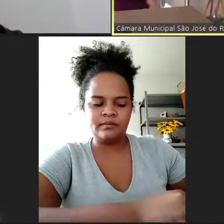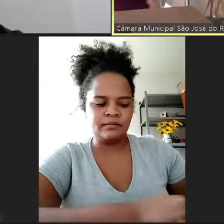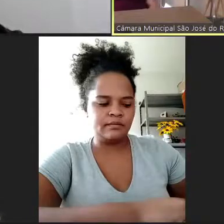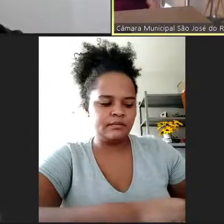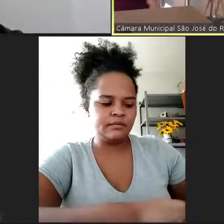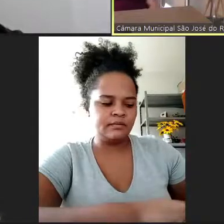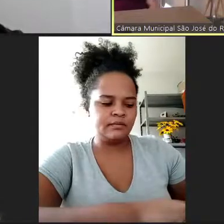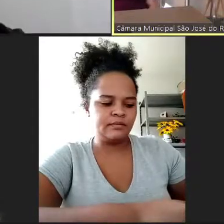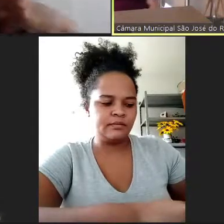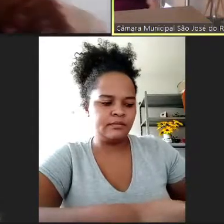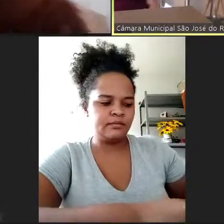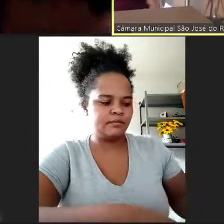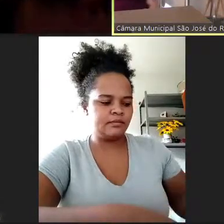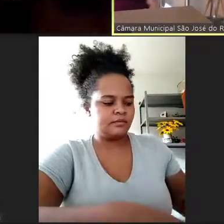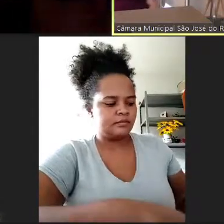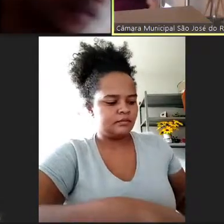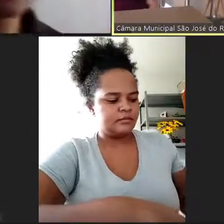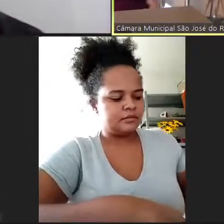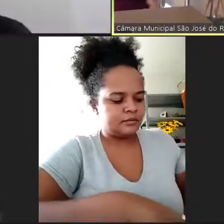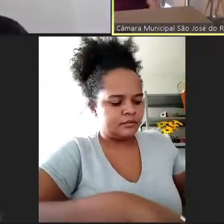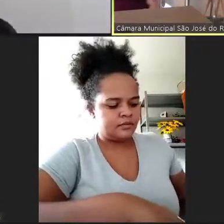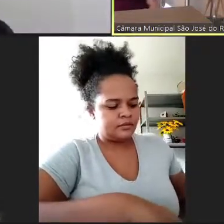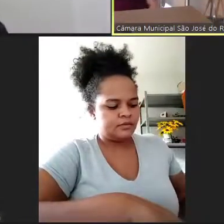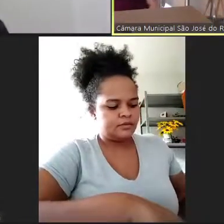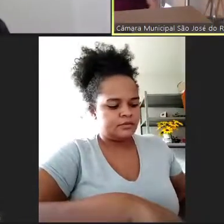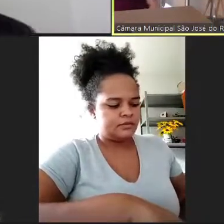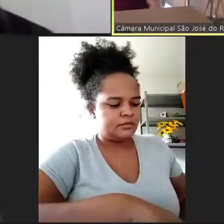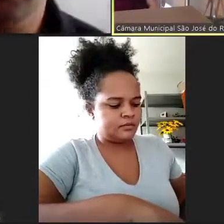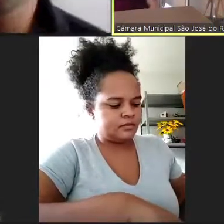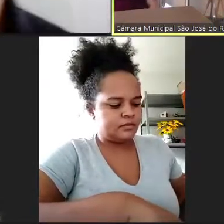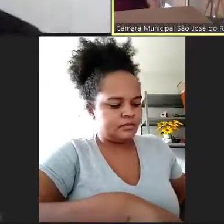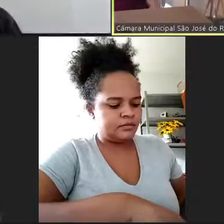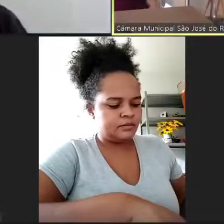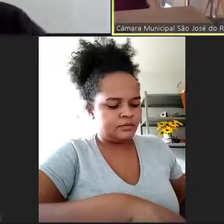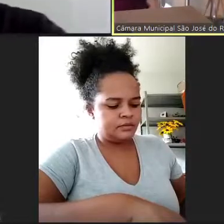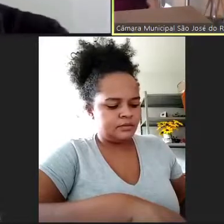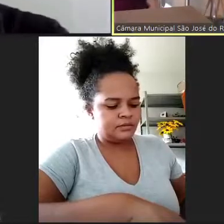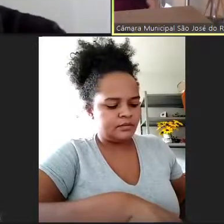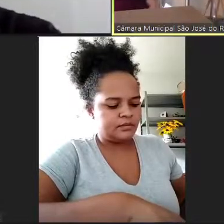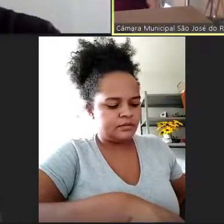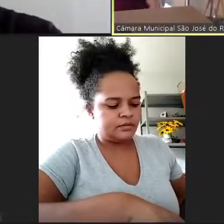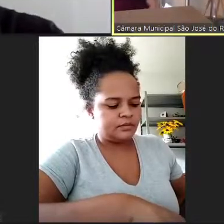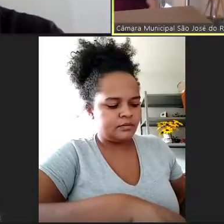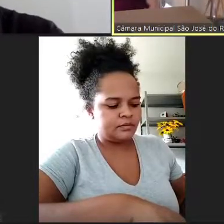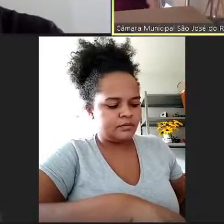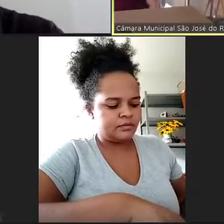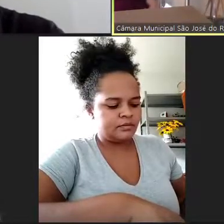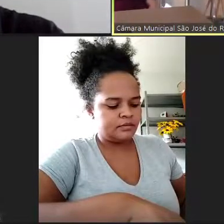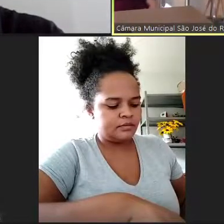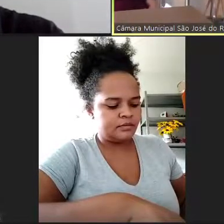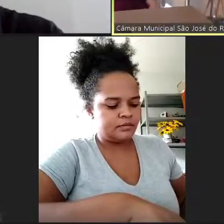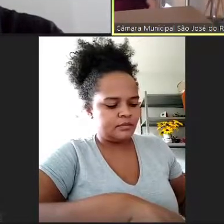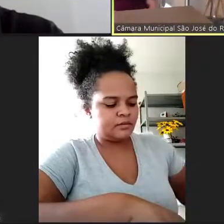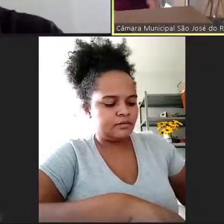pretende concentrar um pouco mais essa questão, tanto do cadastro, do pessoal de